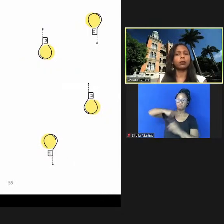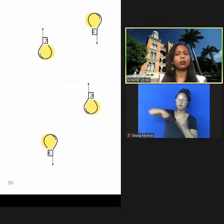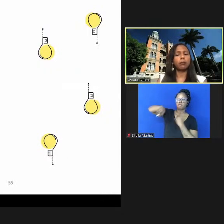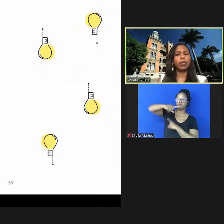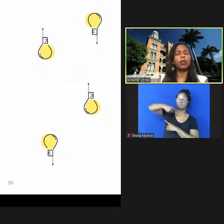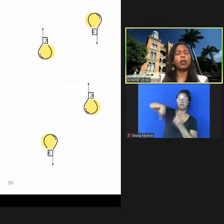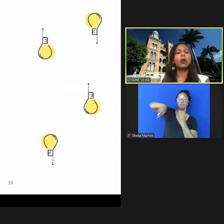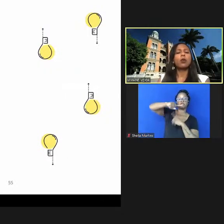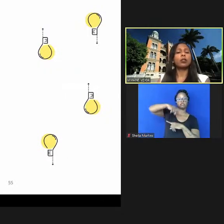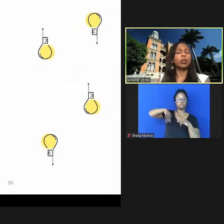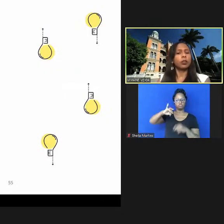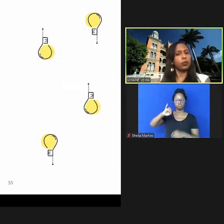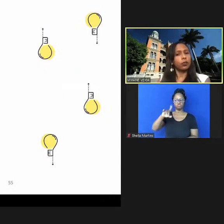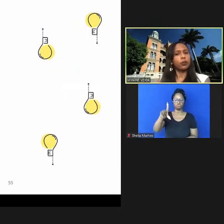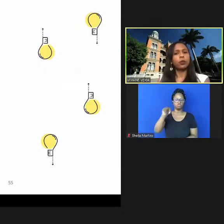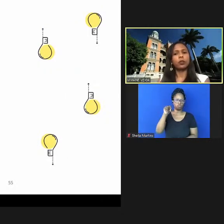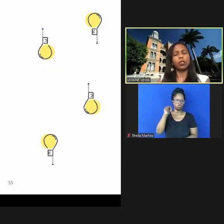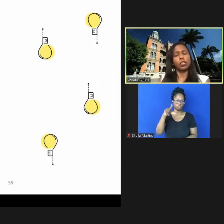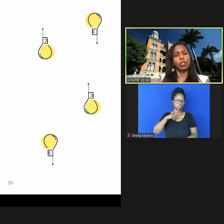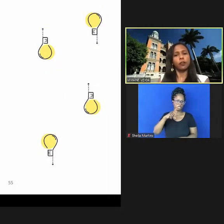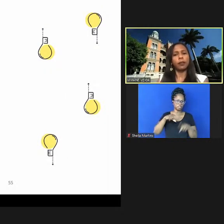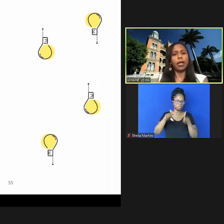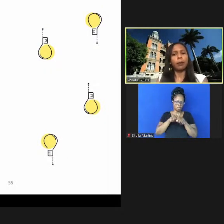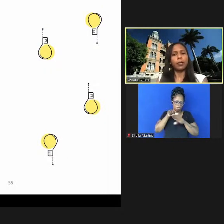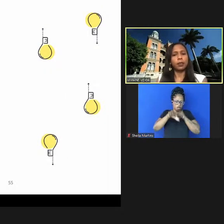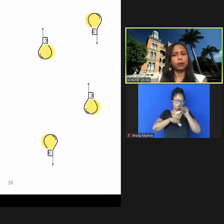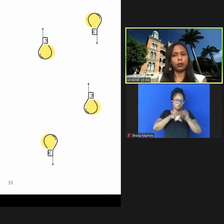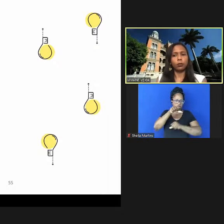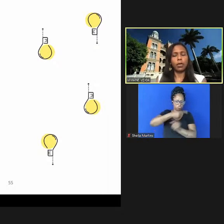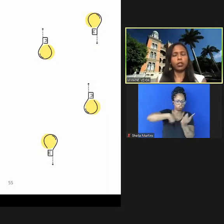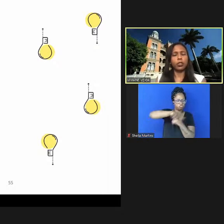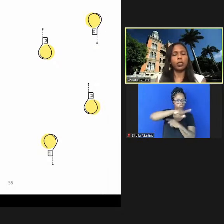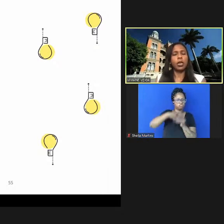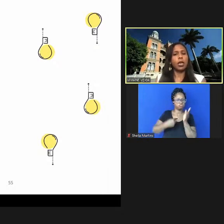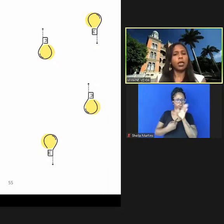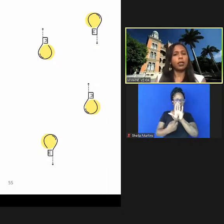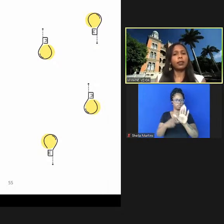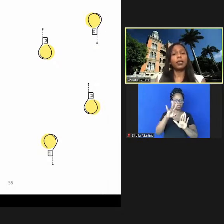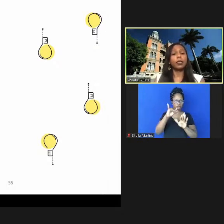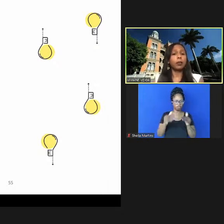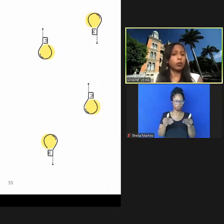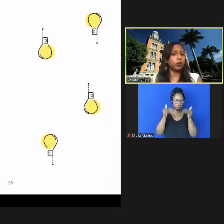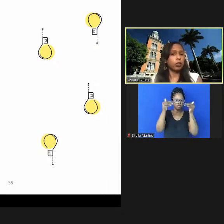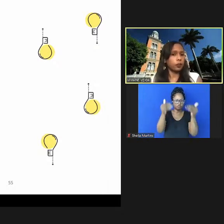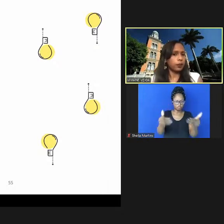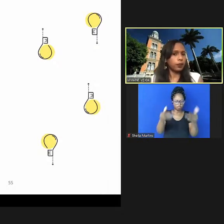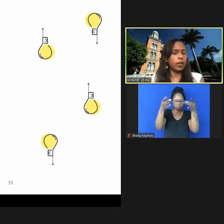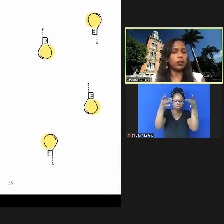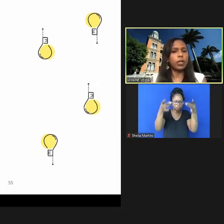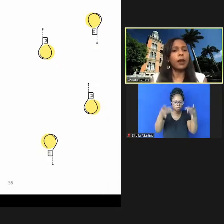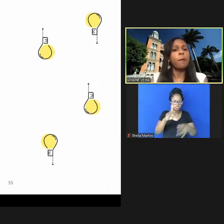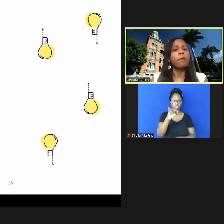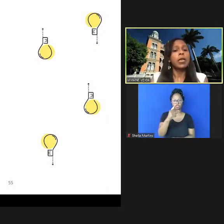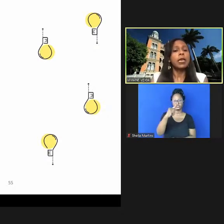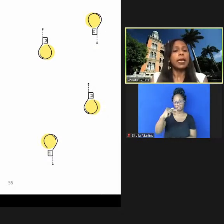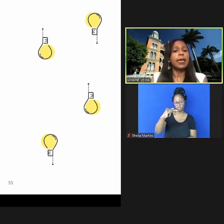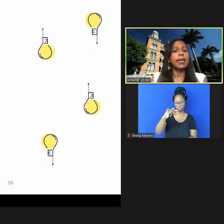trabalhando também com as mudanças dos fluxos que a gente vai estar apresentando mais detalhadamente no dia 27